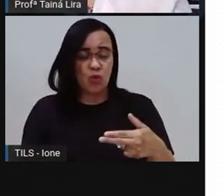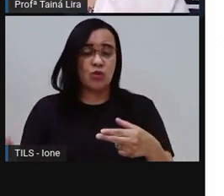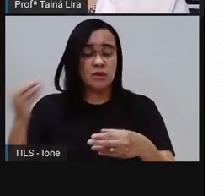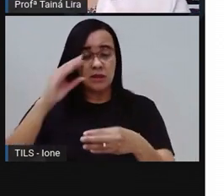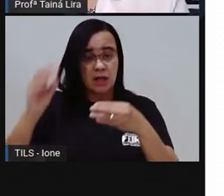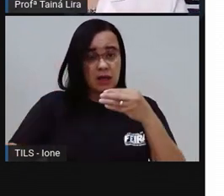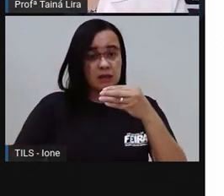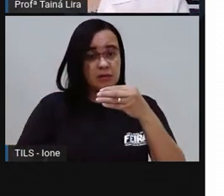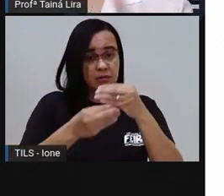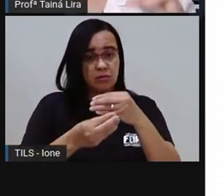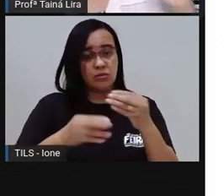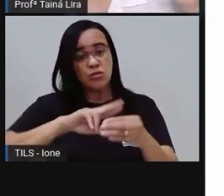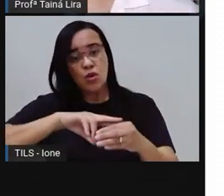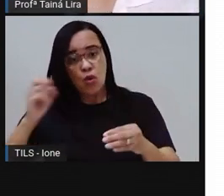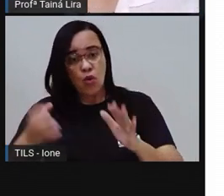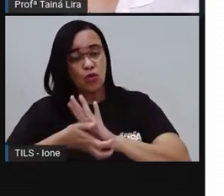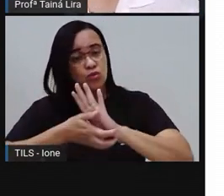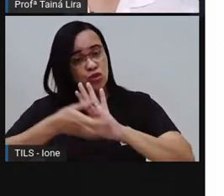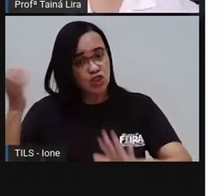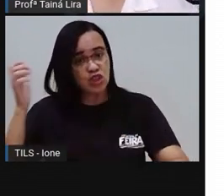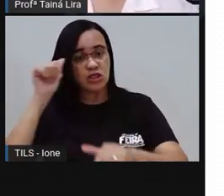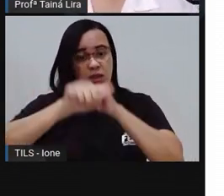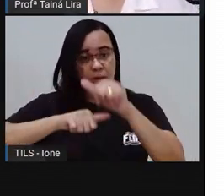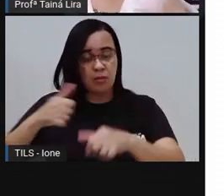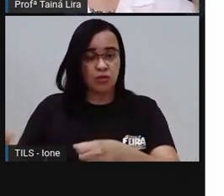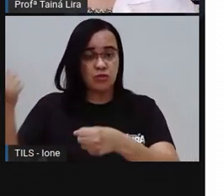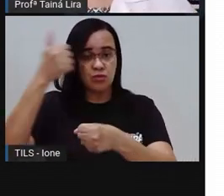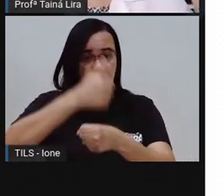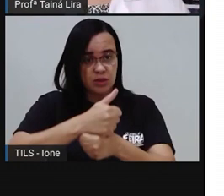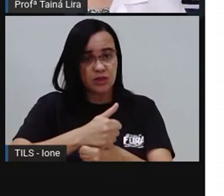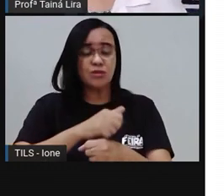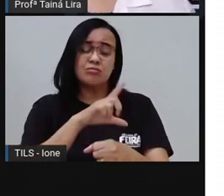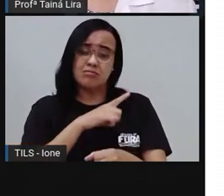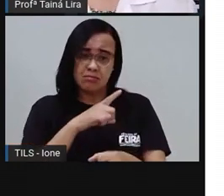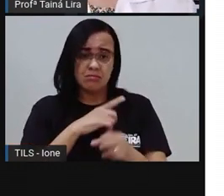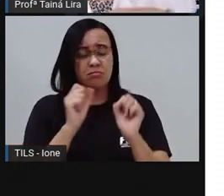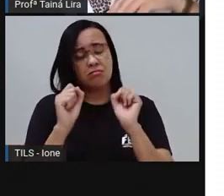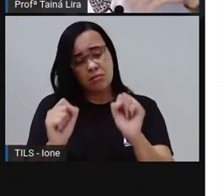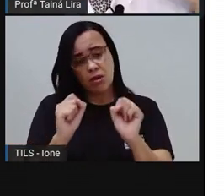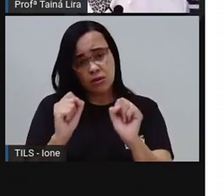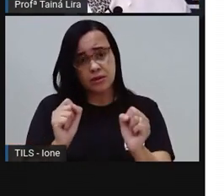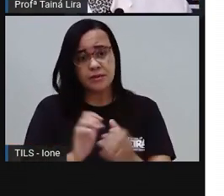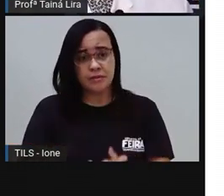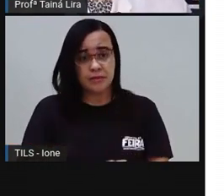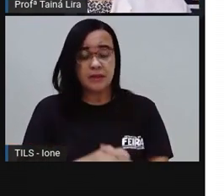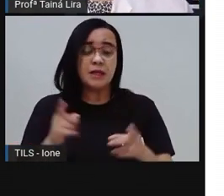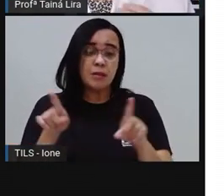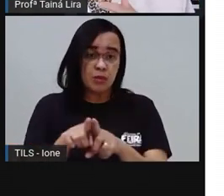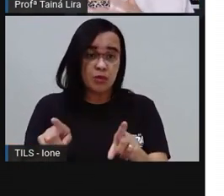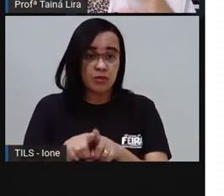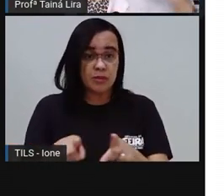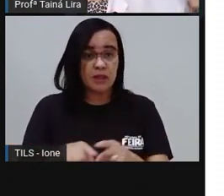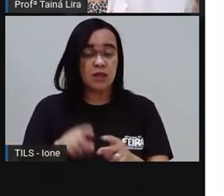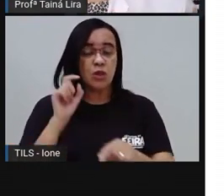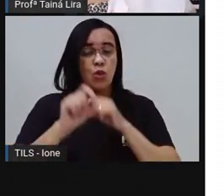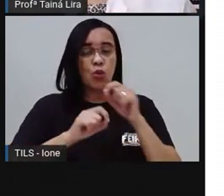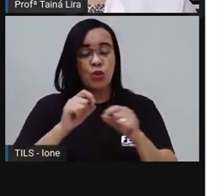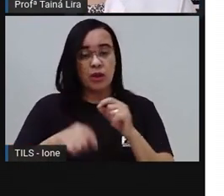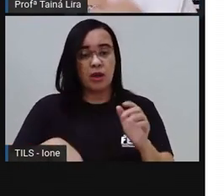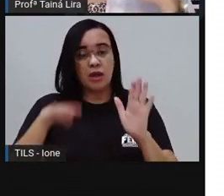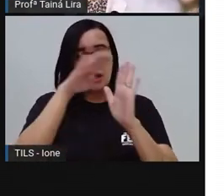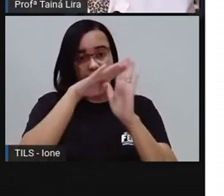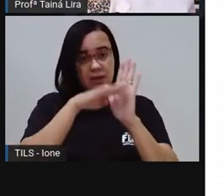é? Tira alguma coisa Que não gosta Substitui Lembra que nós já vimos Que as receitas Podem ter aí